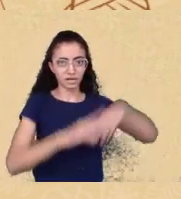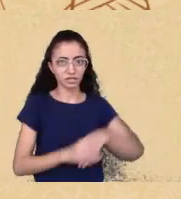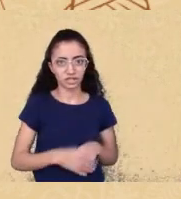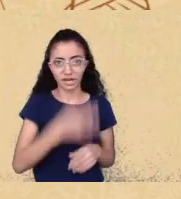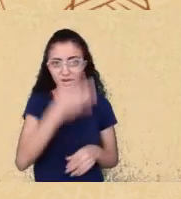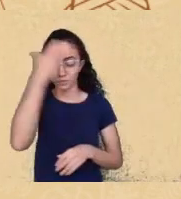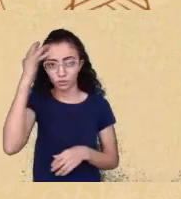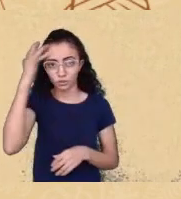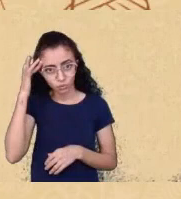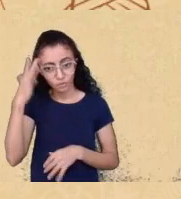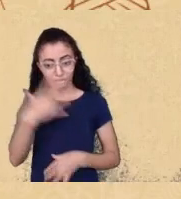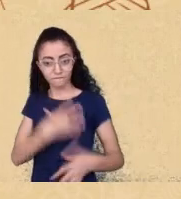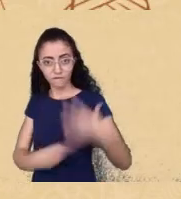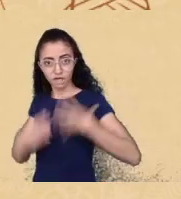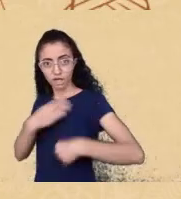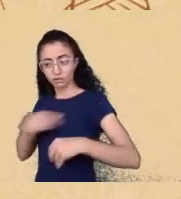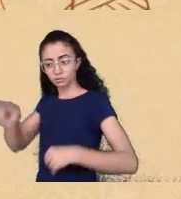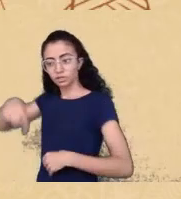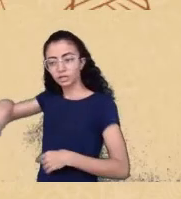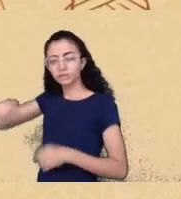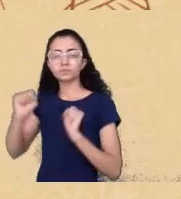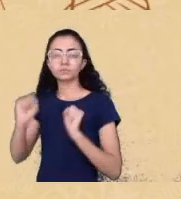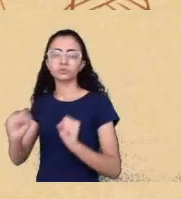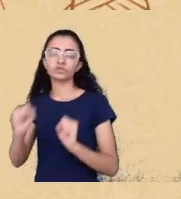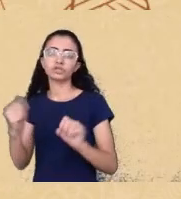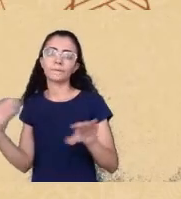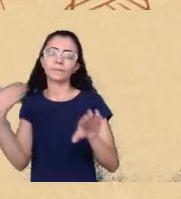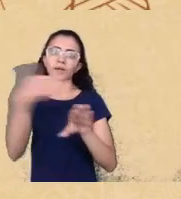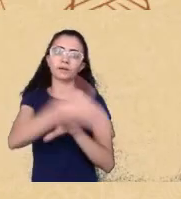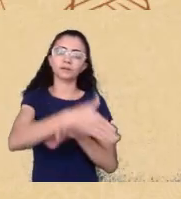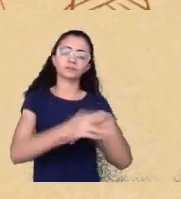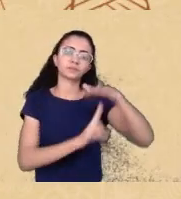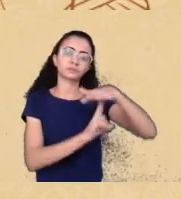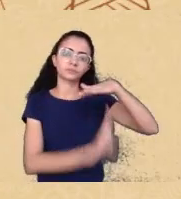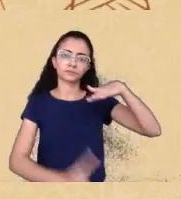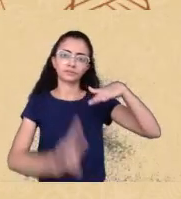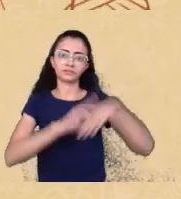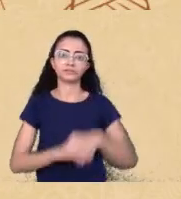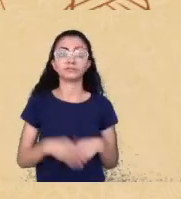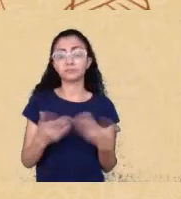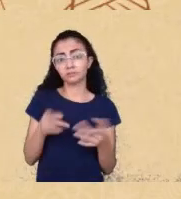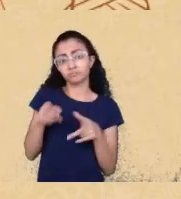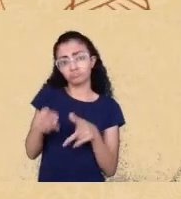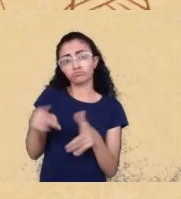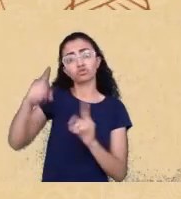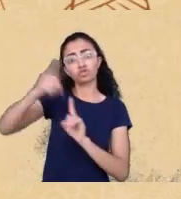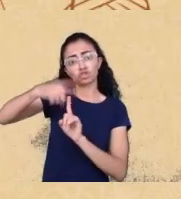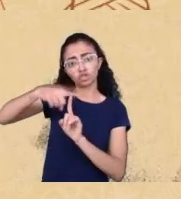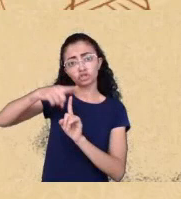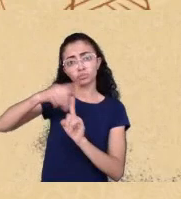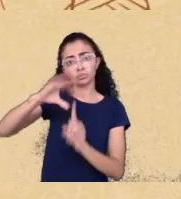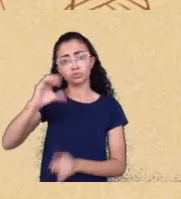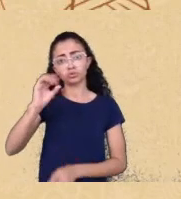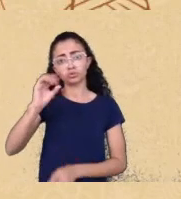da universidade então a cota já existia mas para esse grupo ninguém reclamou se